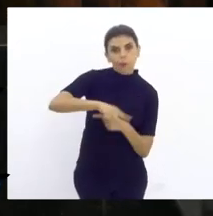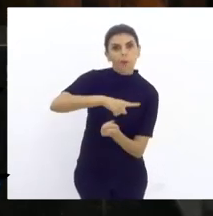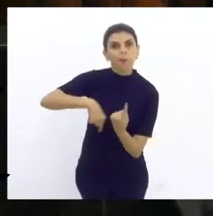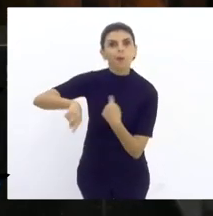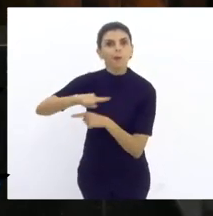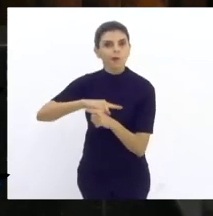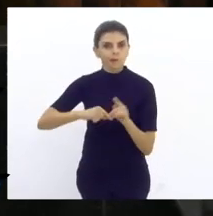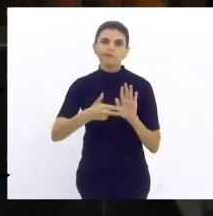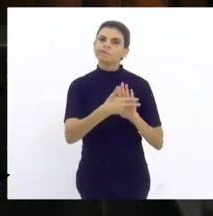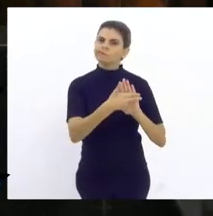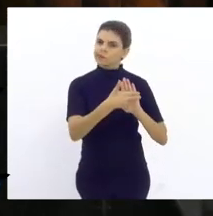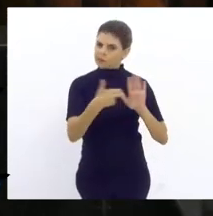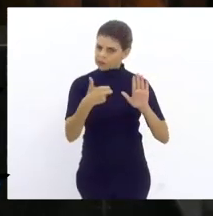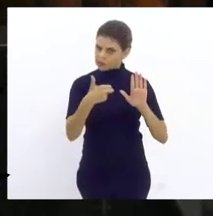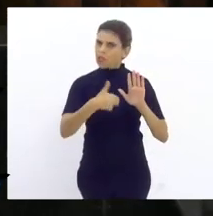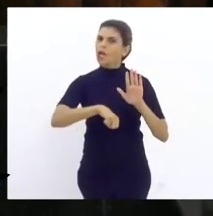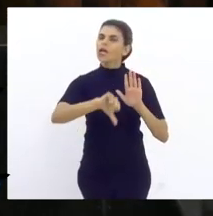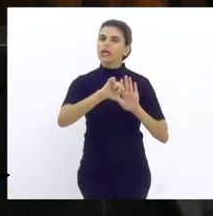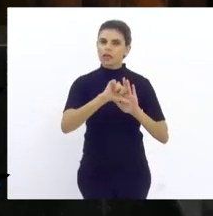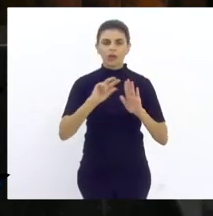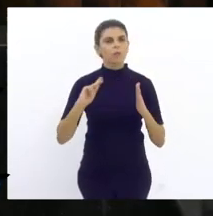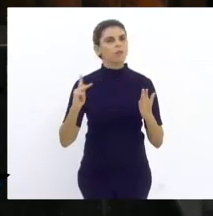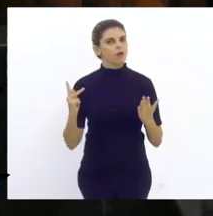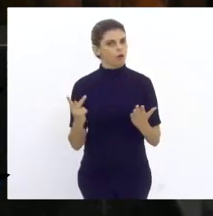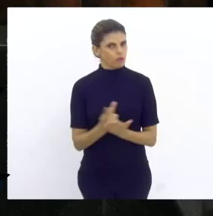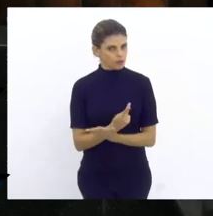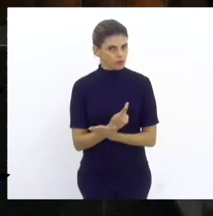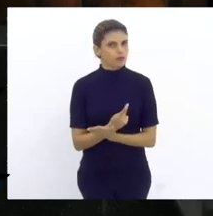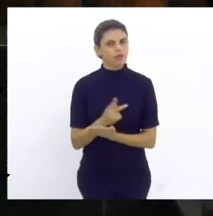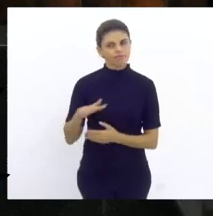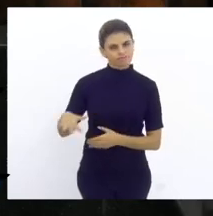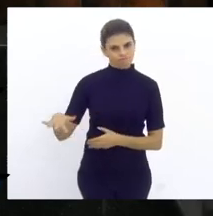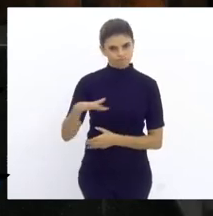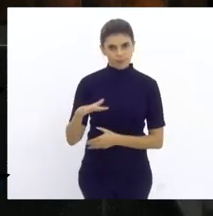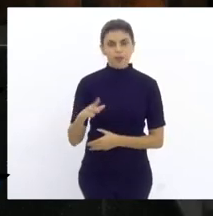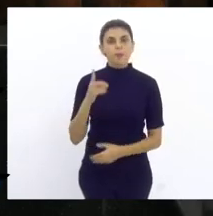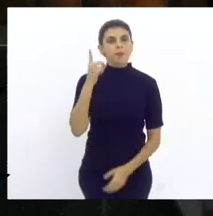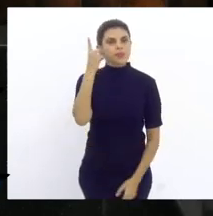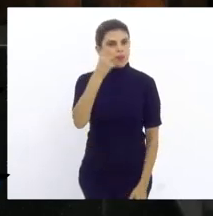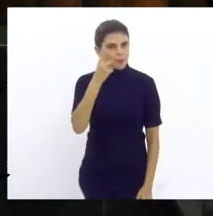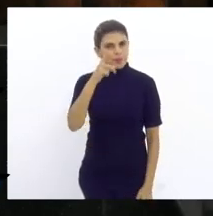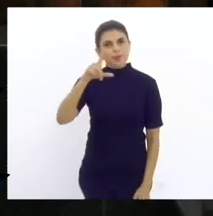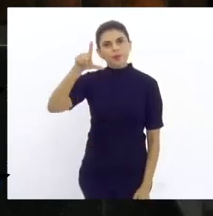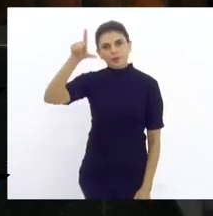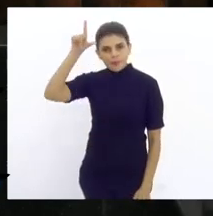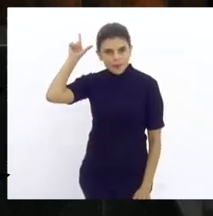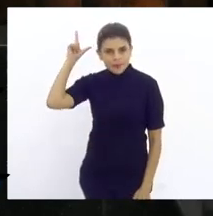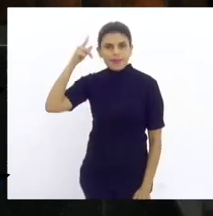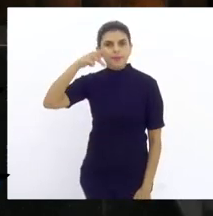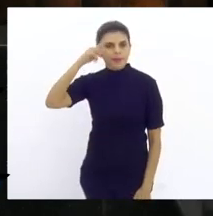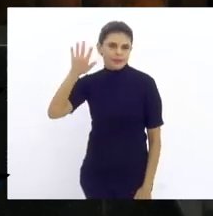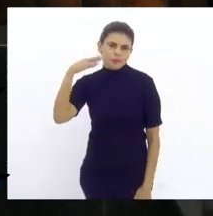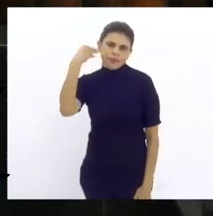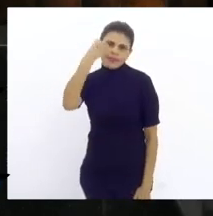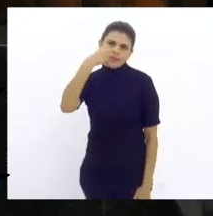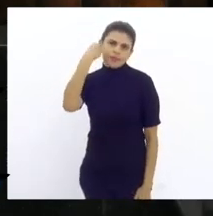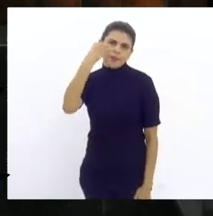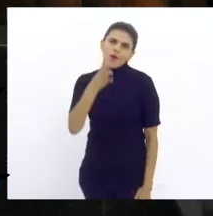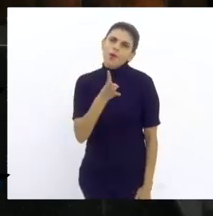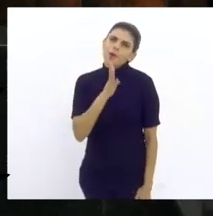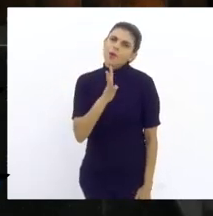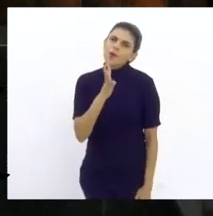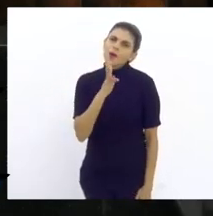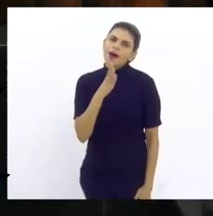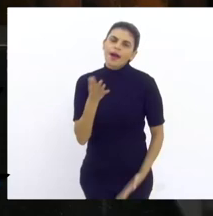Crimes tributários acontecendo naquilo ali. Nosso deputado Luiz Paulo, a voz da experiência, sabe muito disso que eu estou falando.